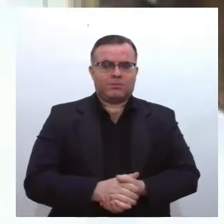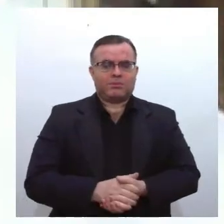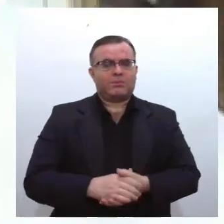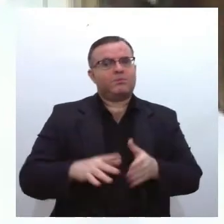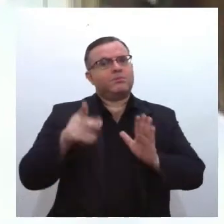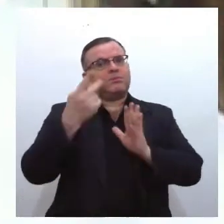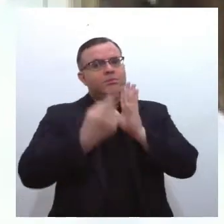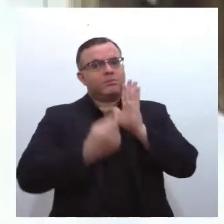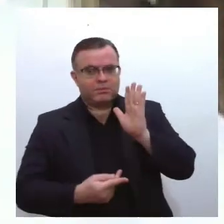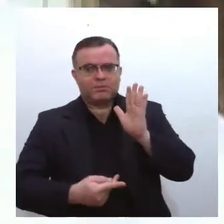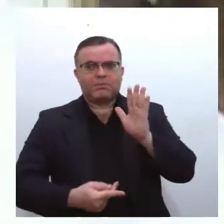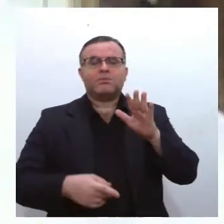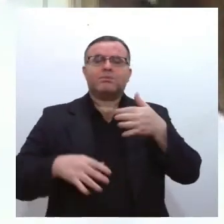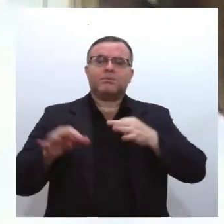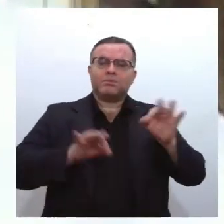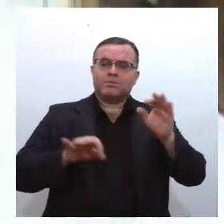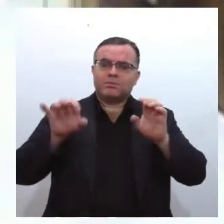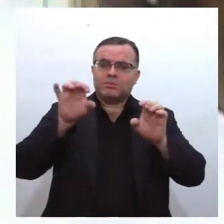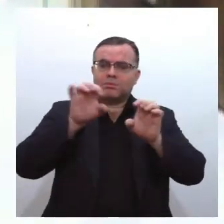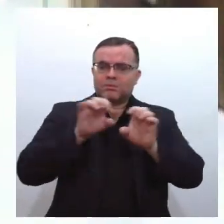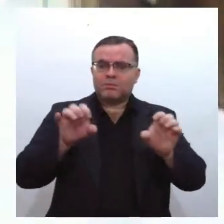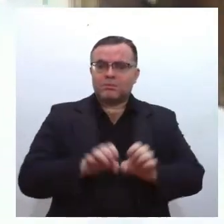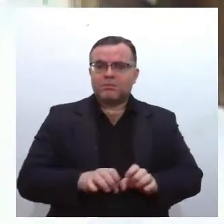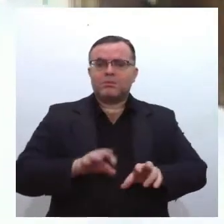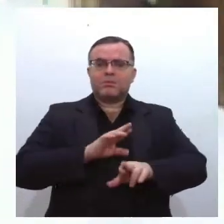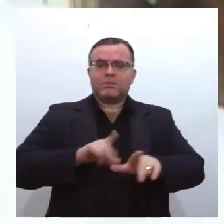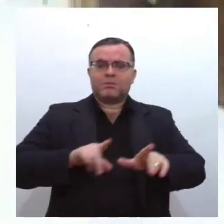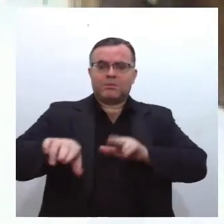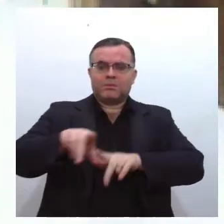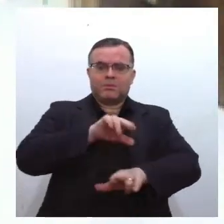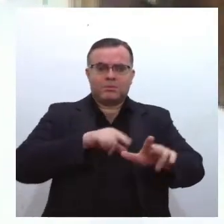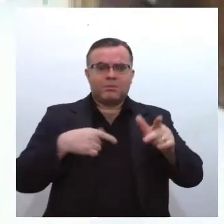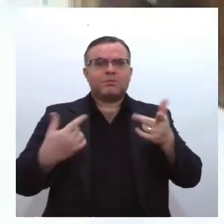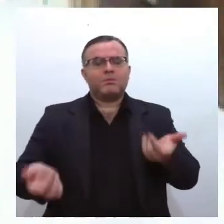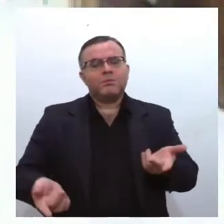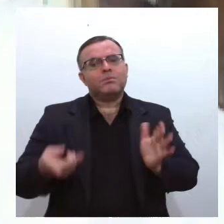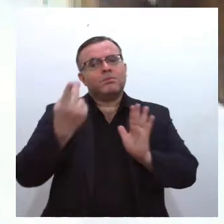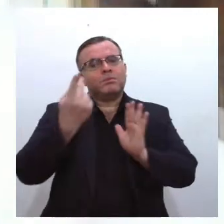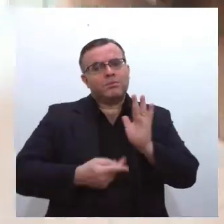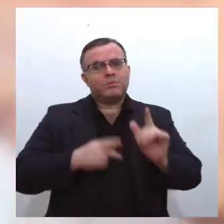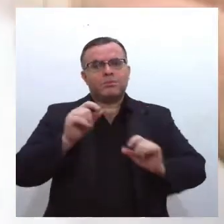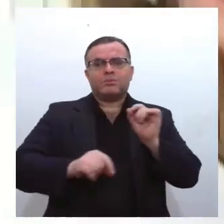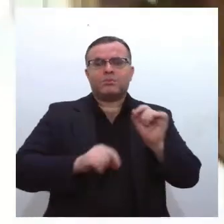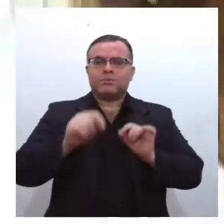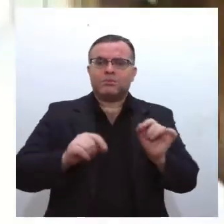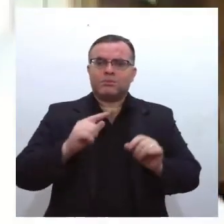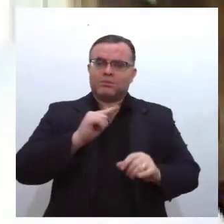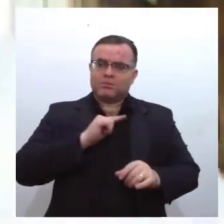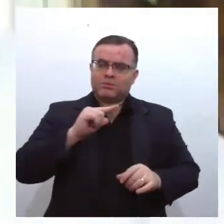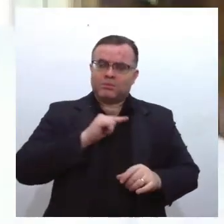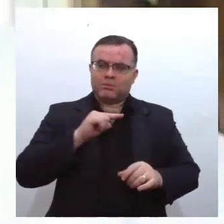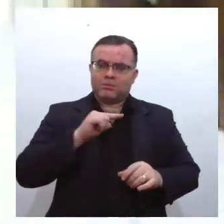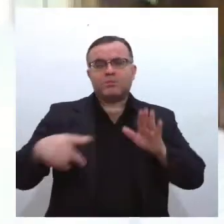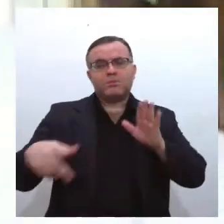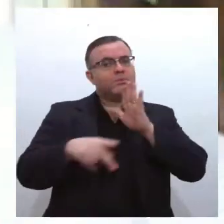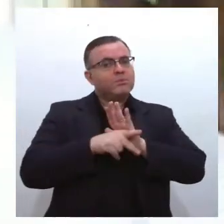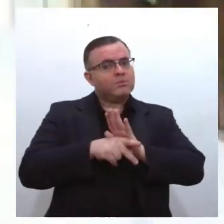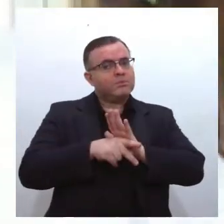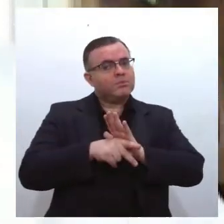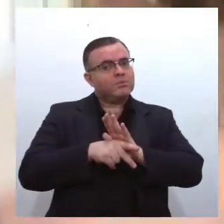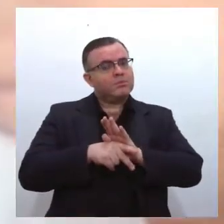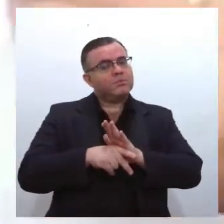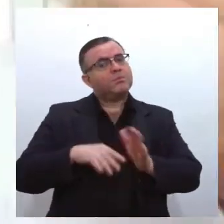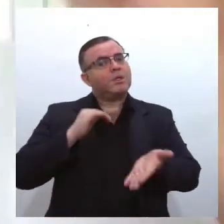reestrutura a carreira dos peritos oficiais. Esse projeto teve a aquiescência da Secretaria de Administração,